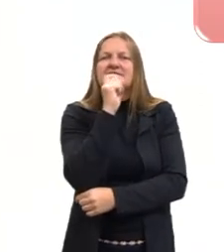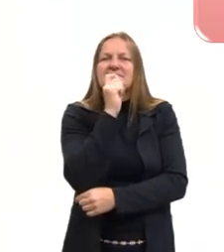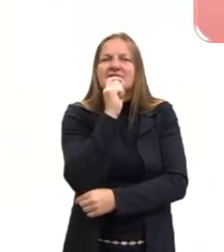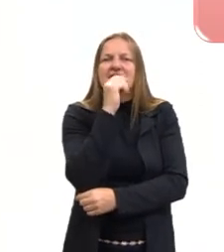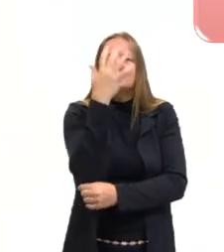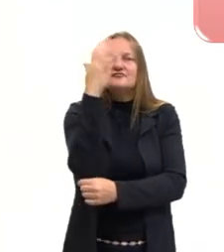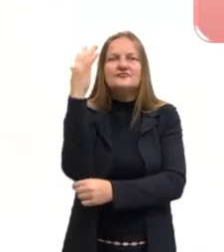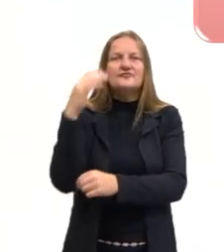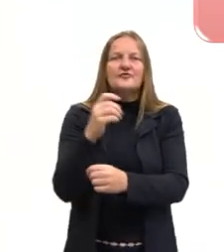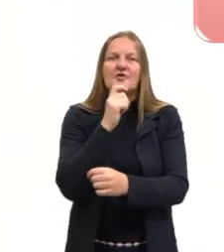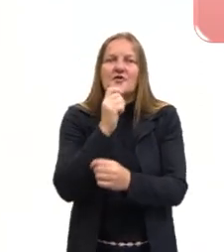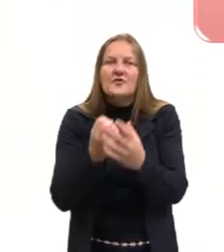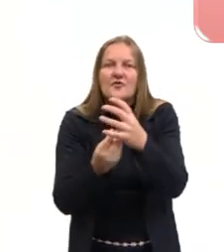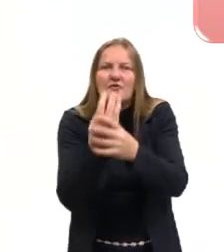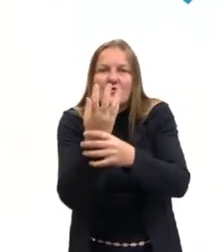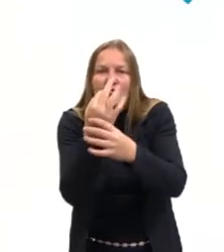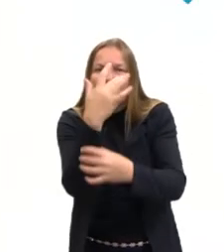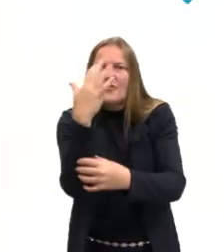vão ver. Não, são plantas.